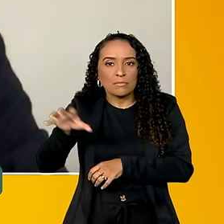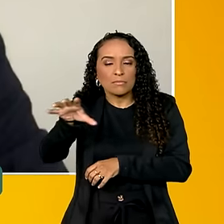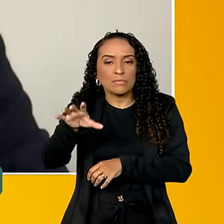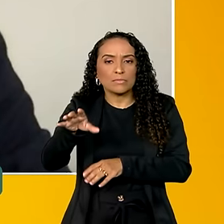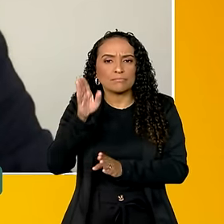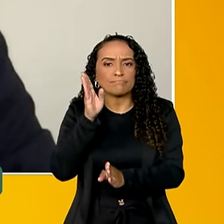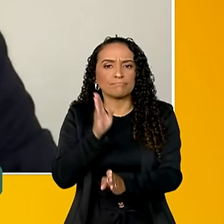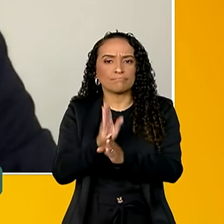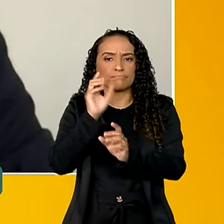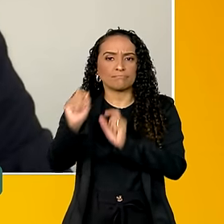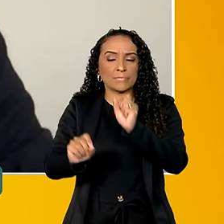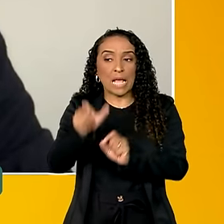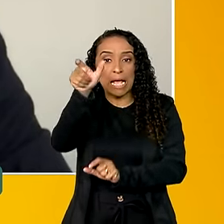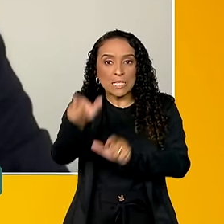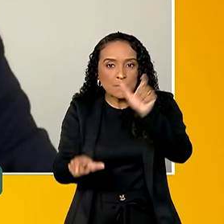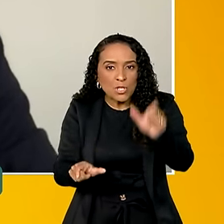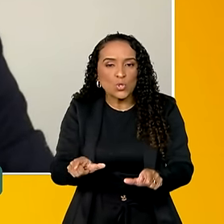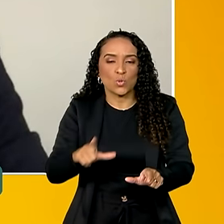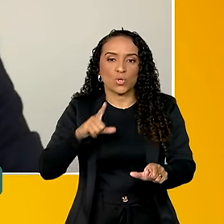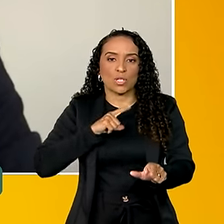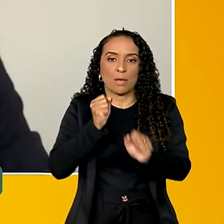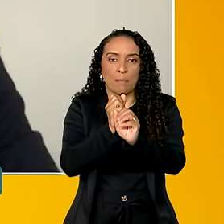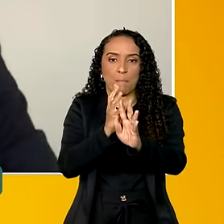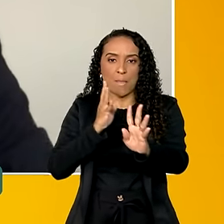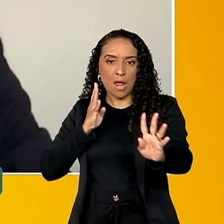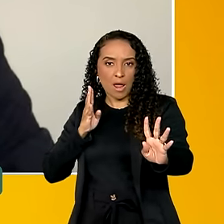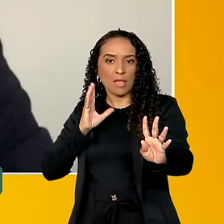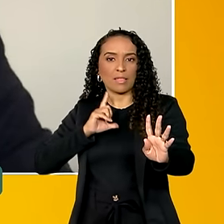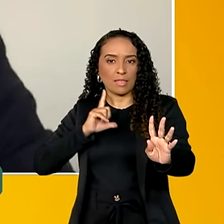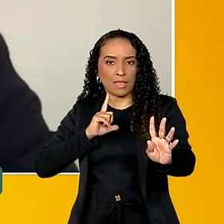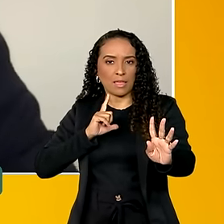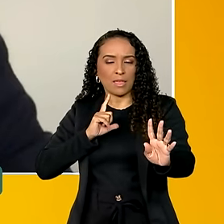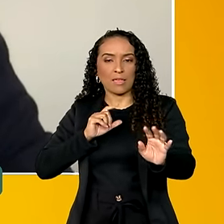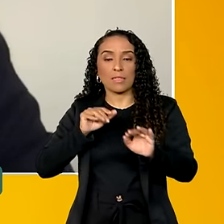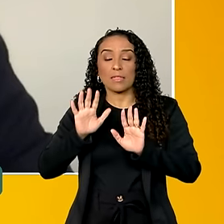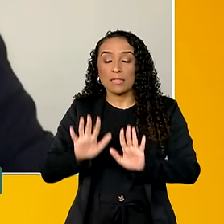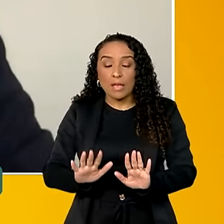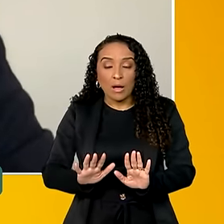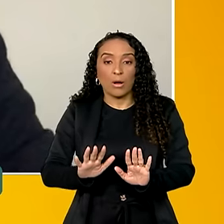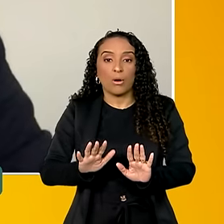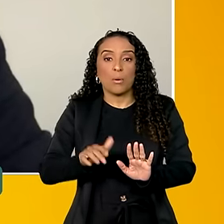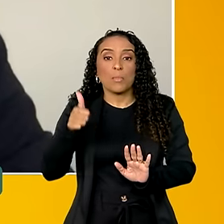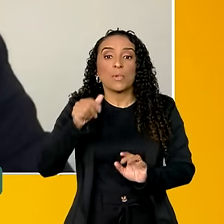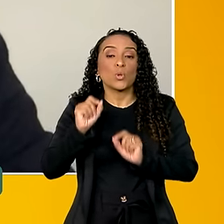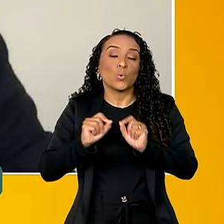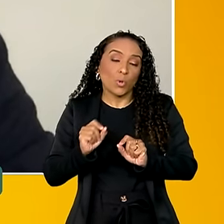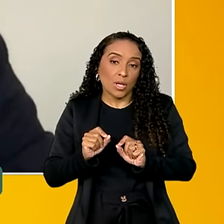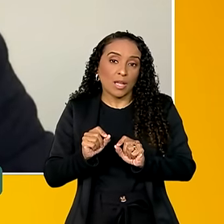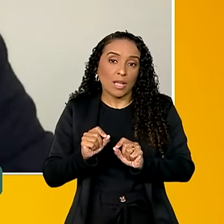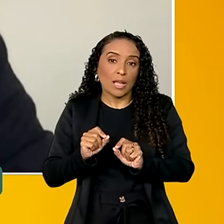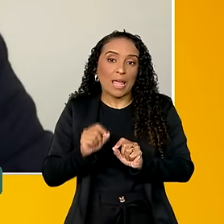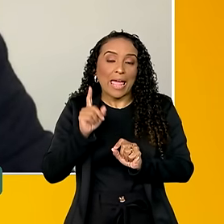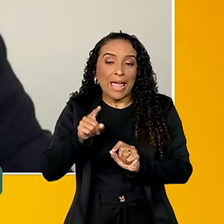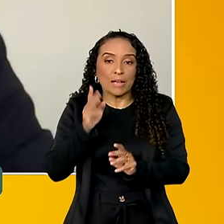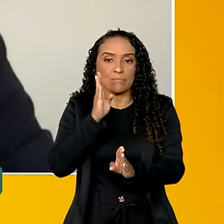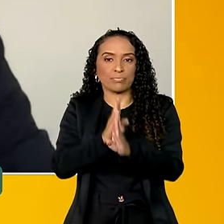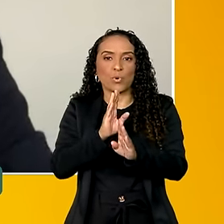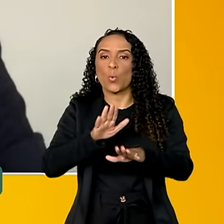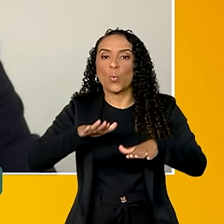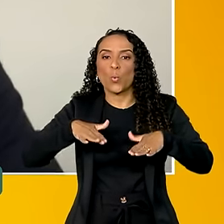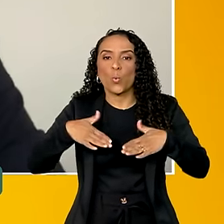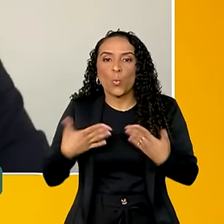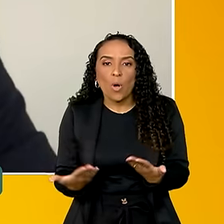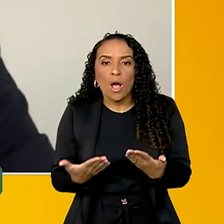identifica as pessoas que estão na fila. Então, o primeiro passo é identificar qual